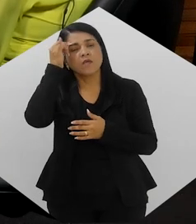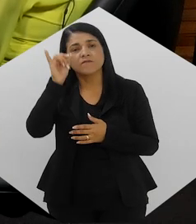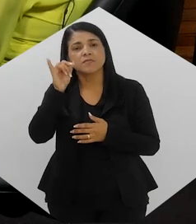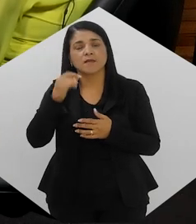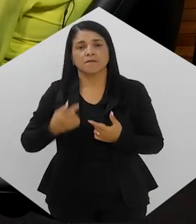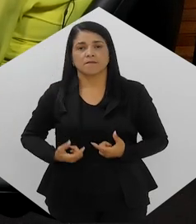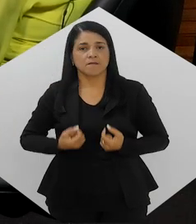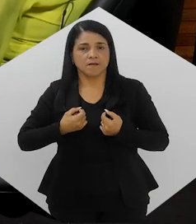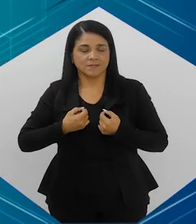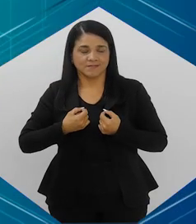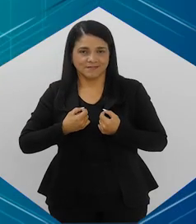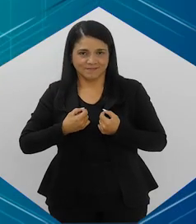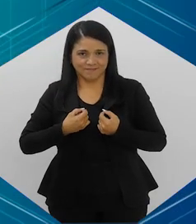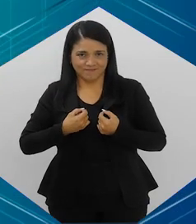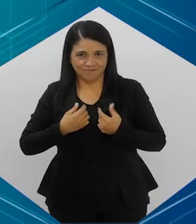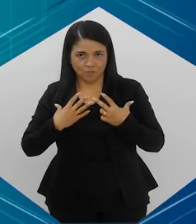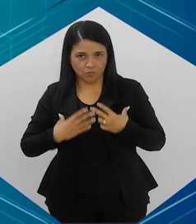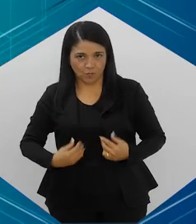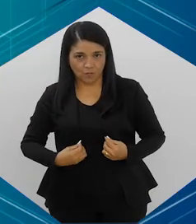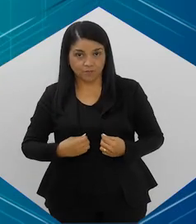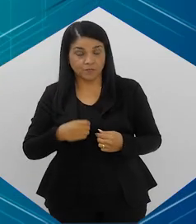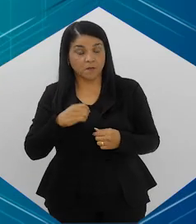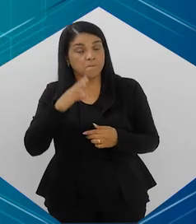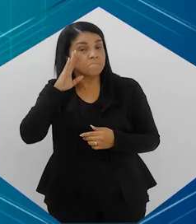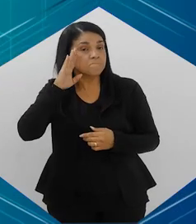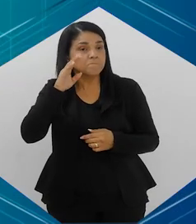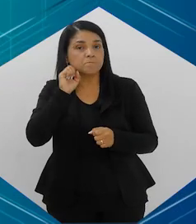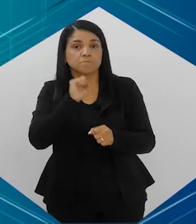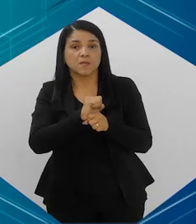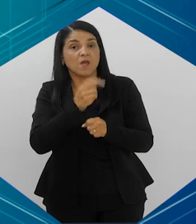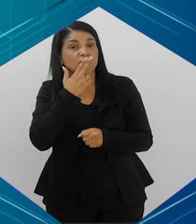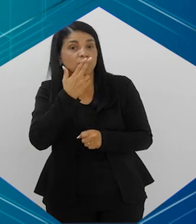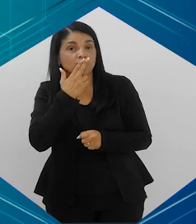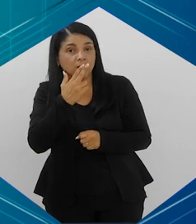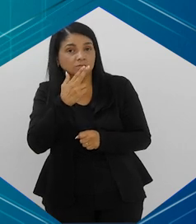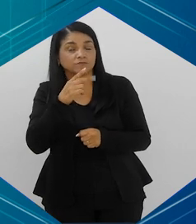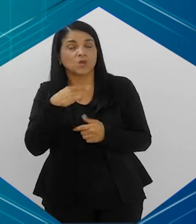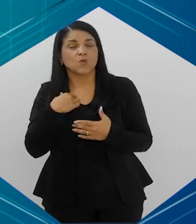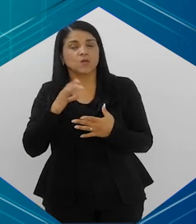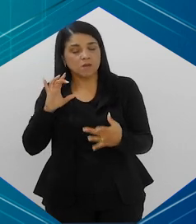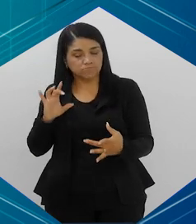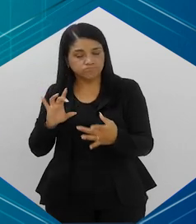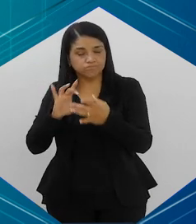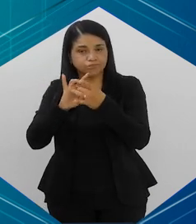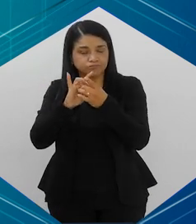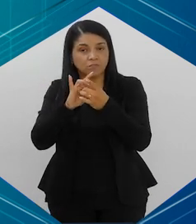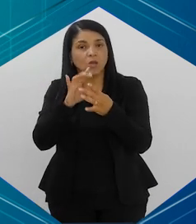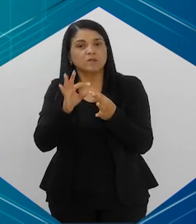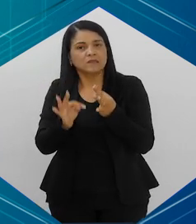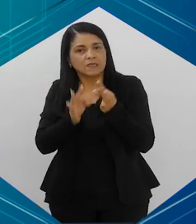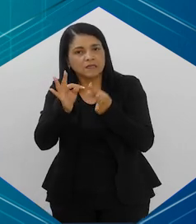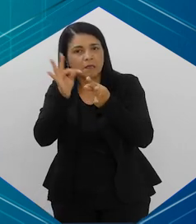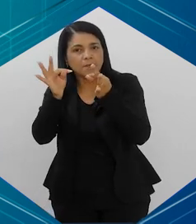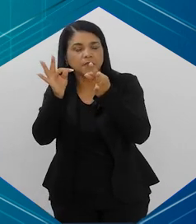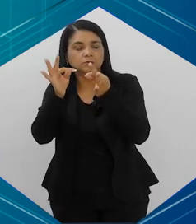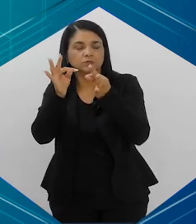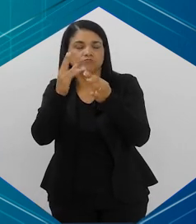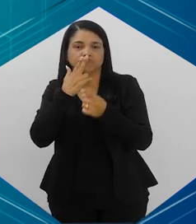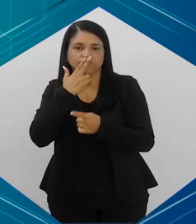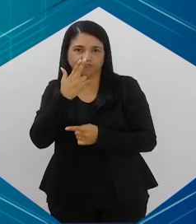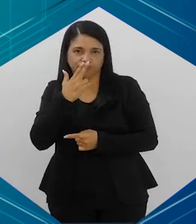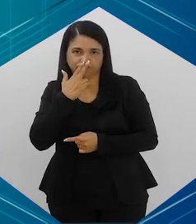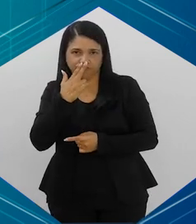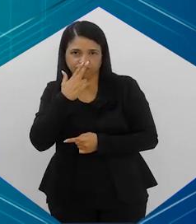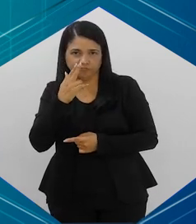importante é parar de fumar, como a gente falou. E aí, eu queria resgatar rapidamente a questão do tratamento do